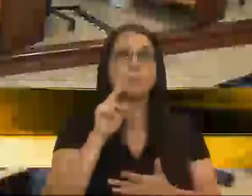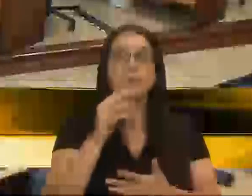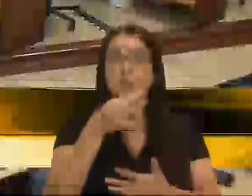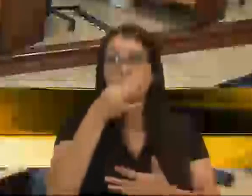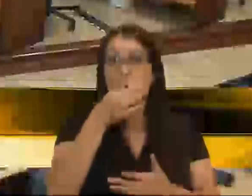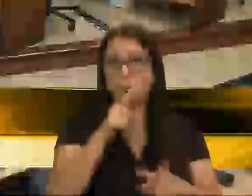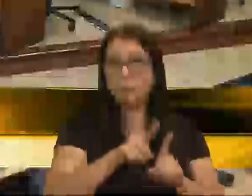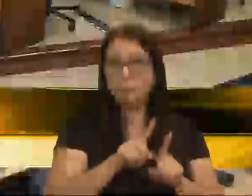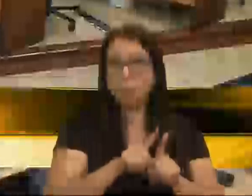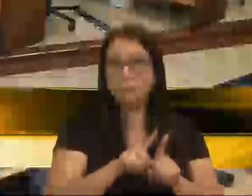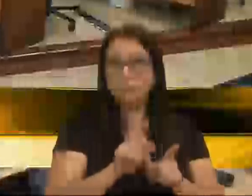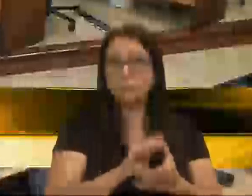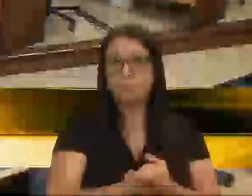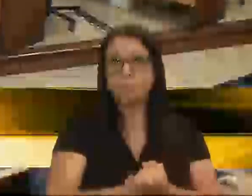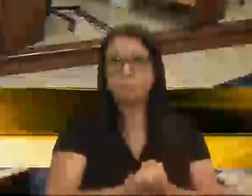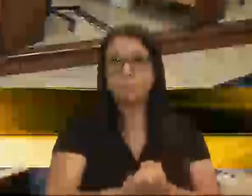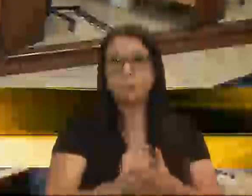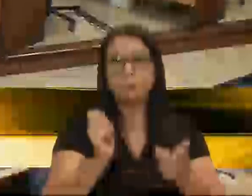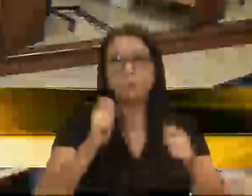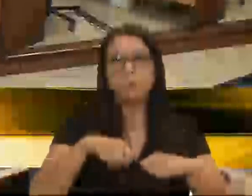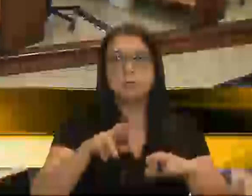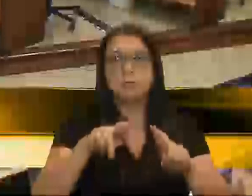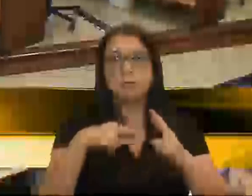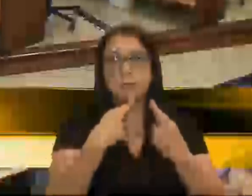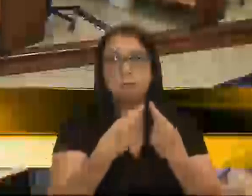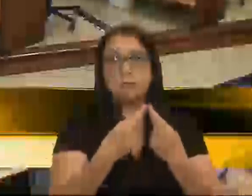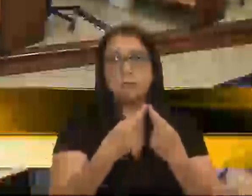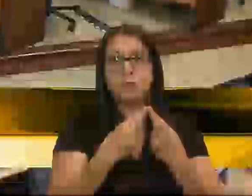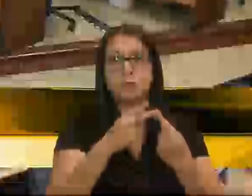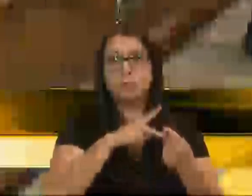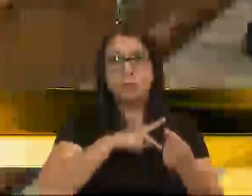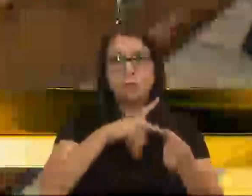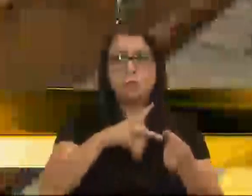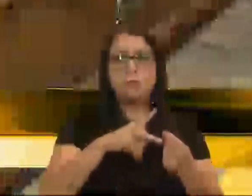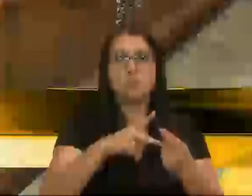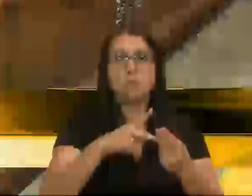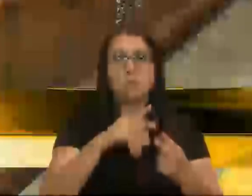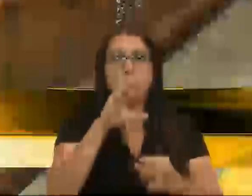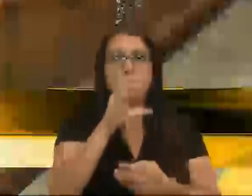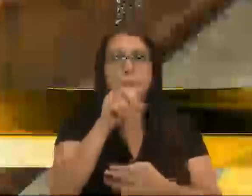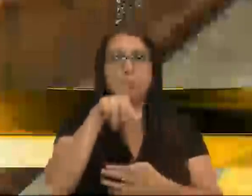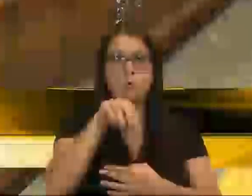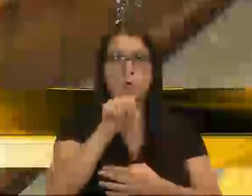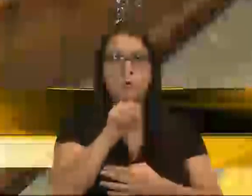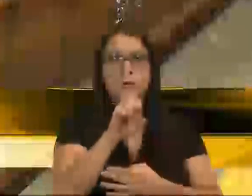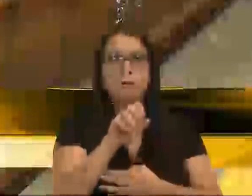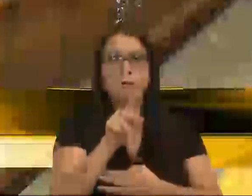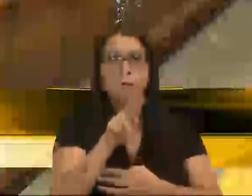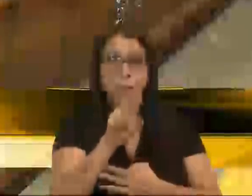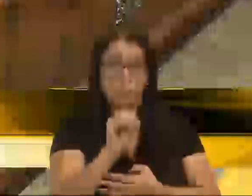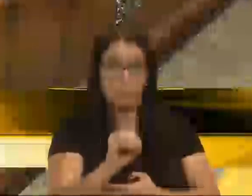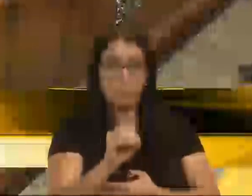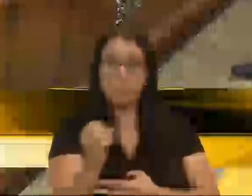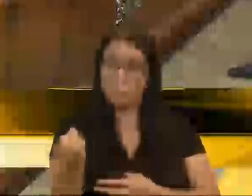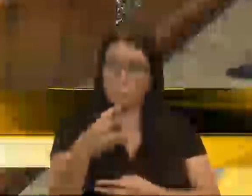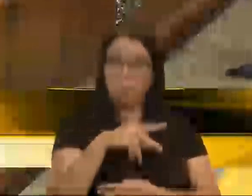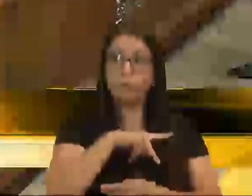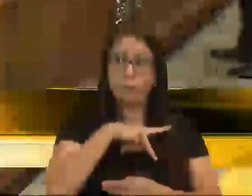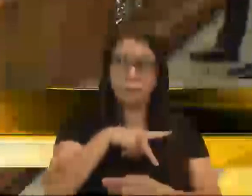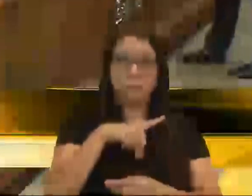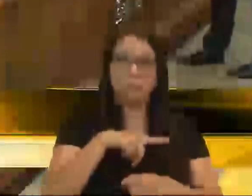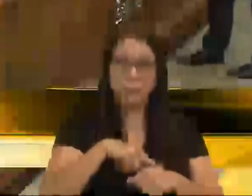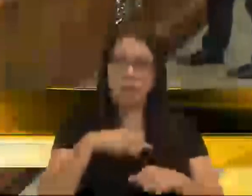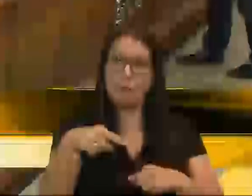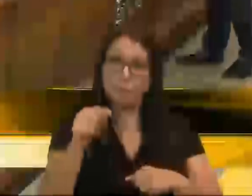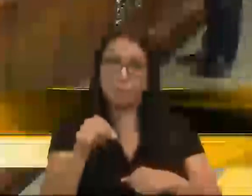presença numa possível reunião como essa do presidente do Concepro. Nós temos um novo presidente, já está há algum tempo aí,